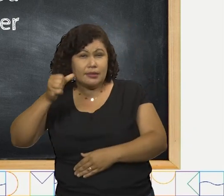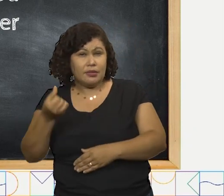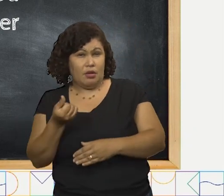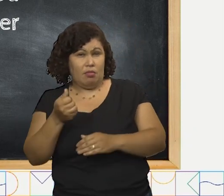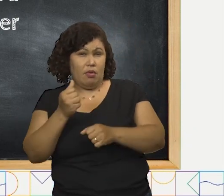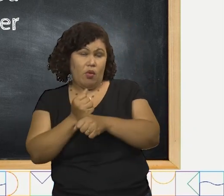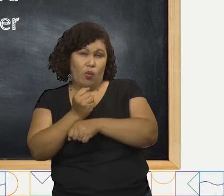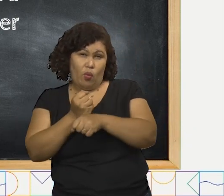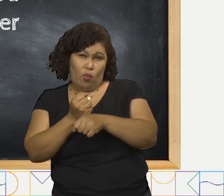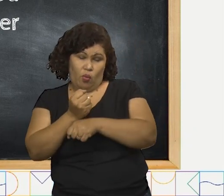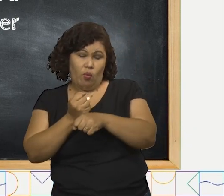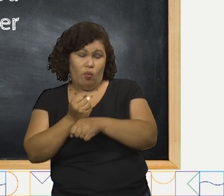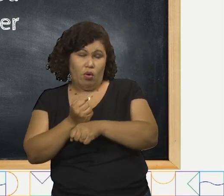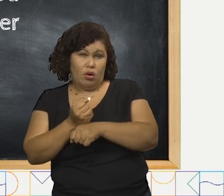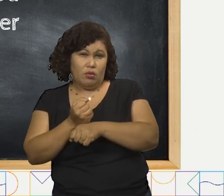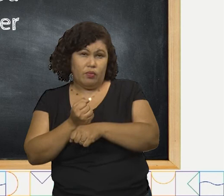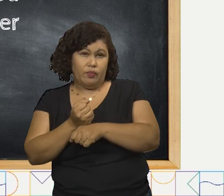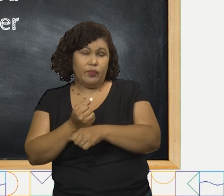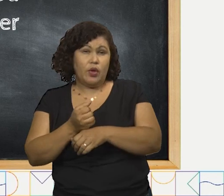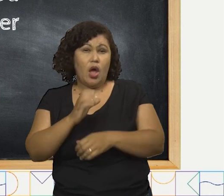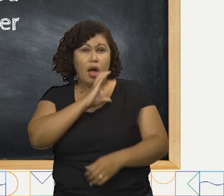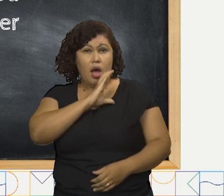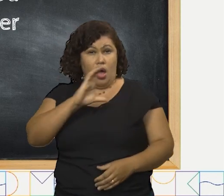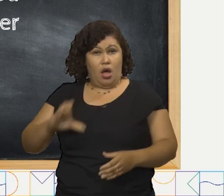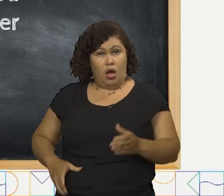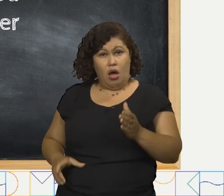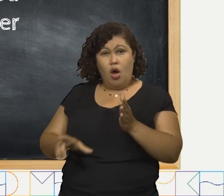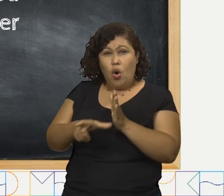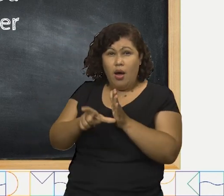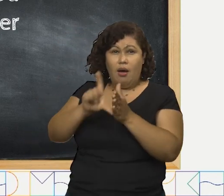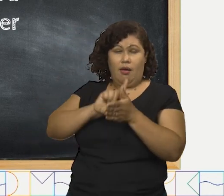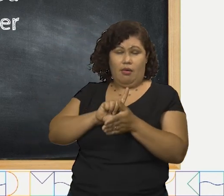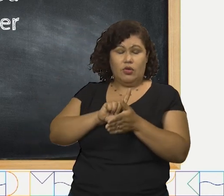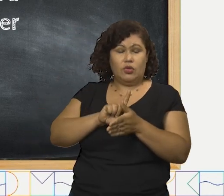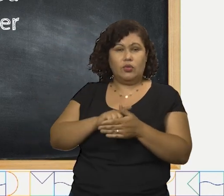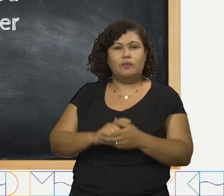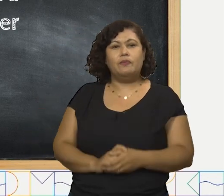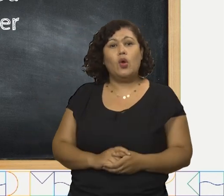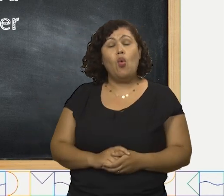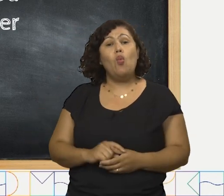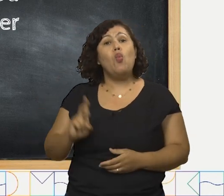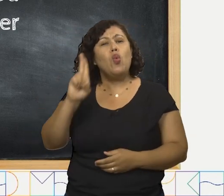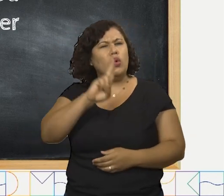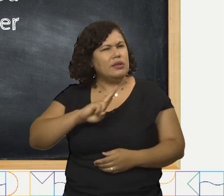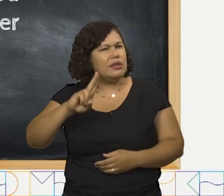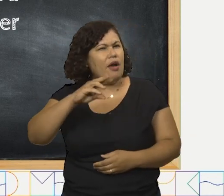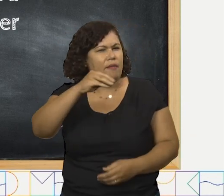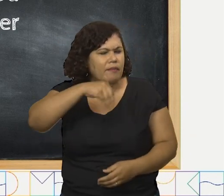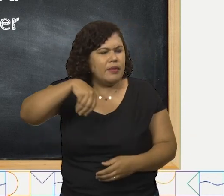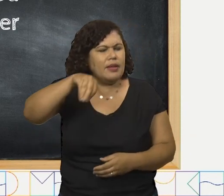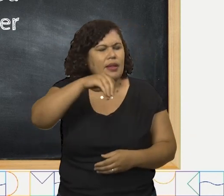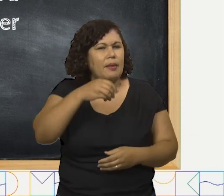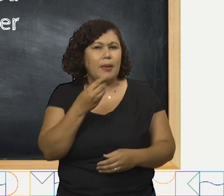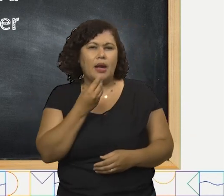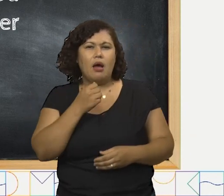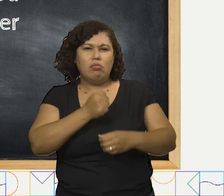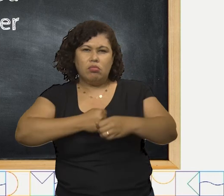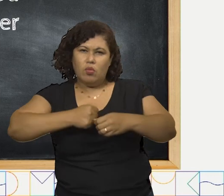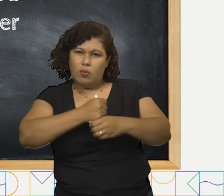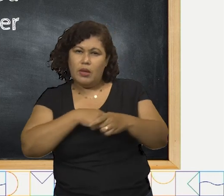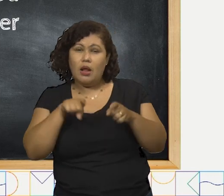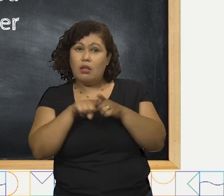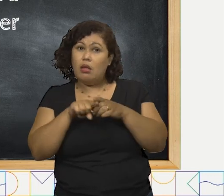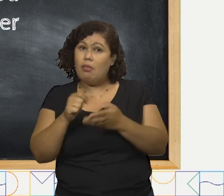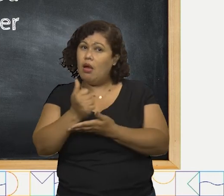E antigamente era utilizado para fazer temperos e remédios. Pois os alimentos